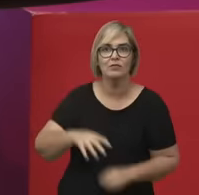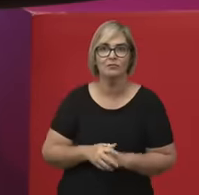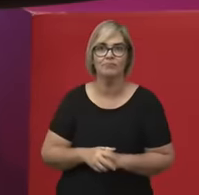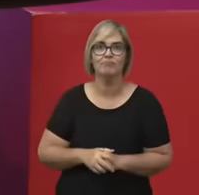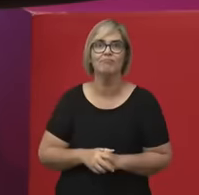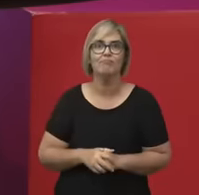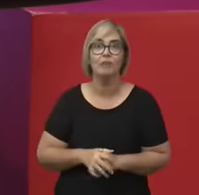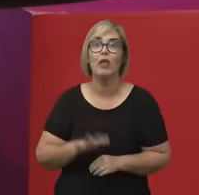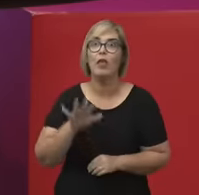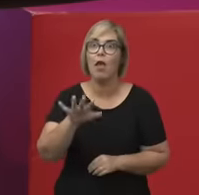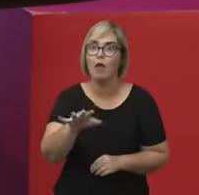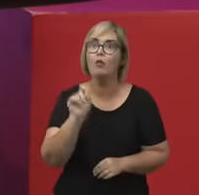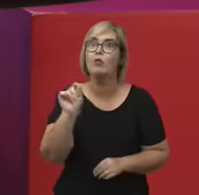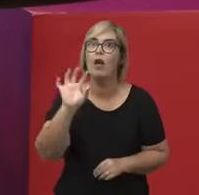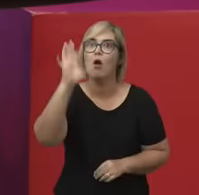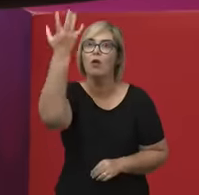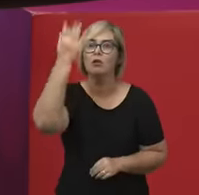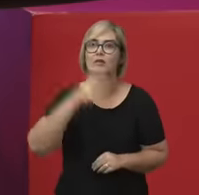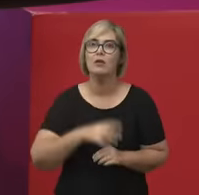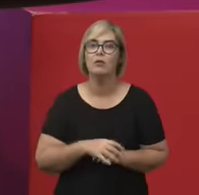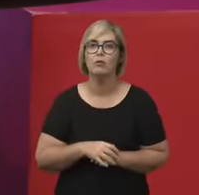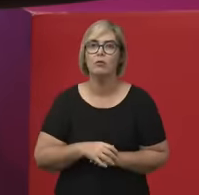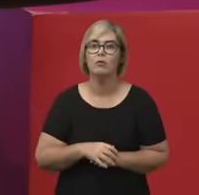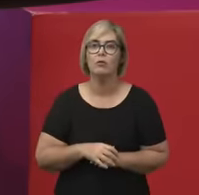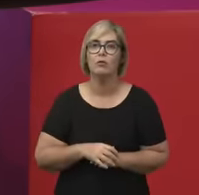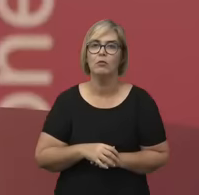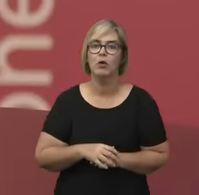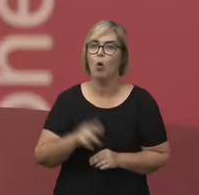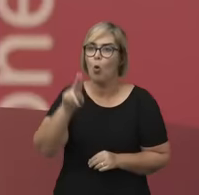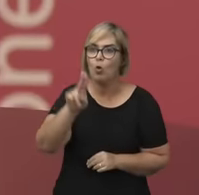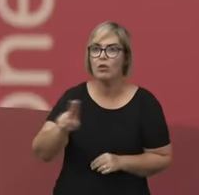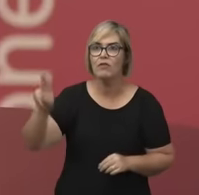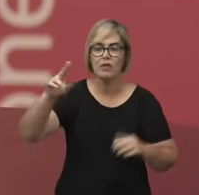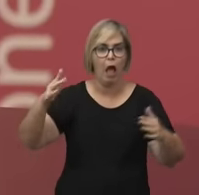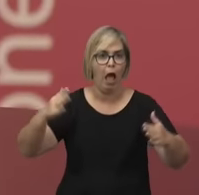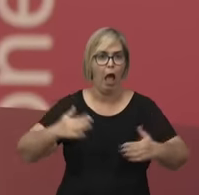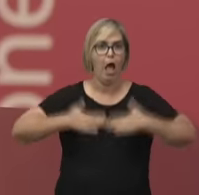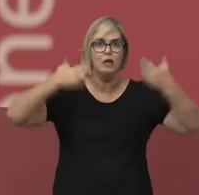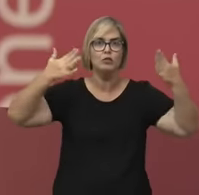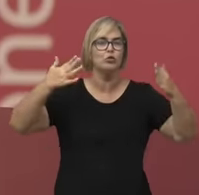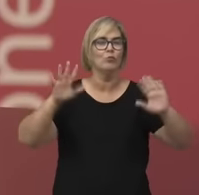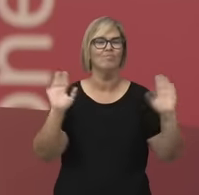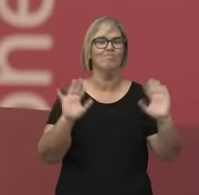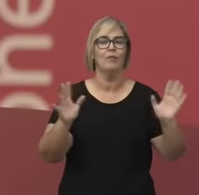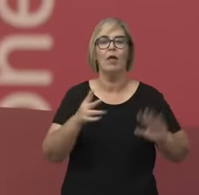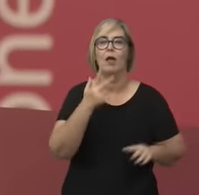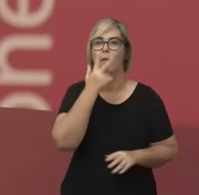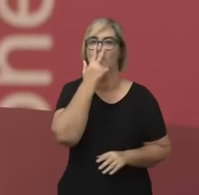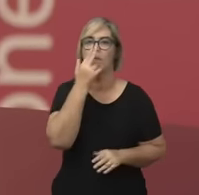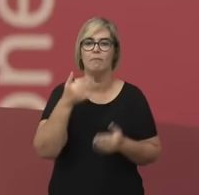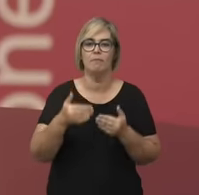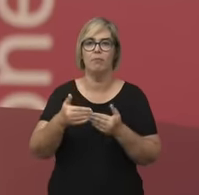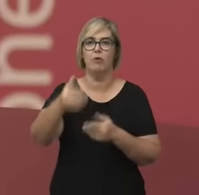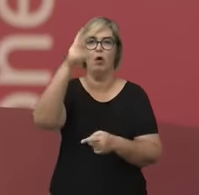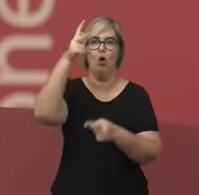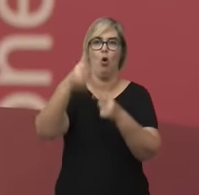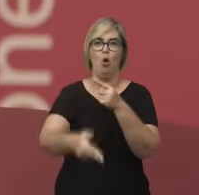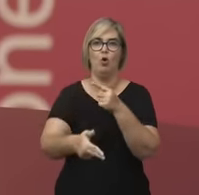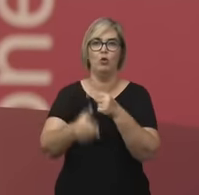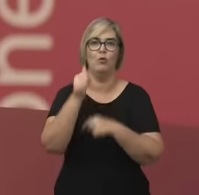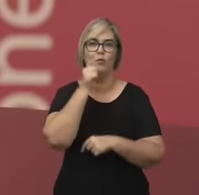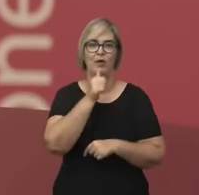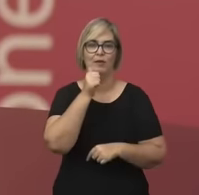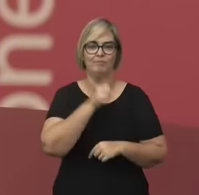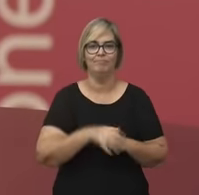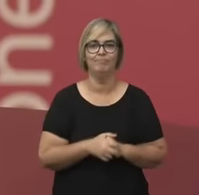não mais admitir mulheres para o curso de doutorado. E aí tem vários casos interessantes, por exemplo, a Margaret